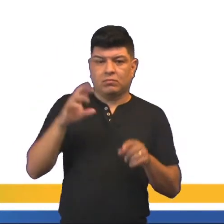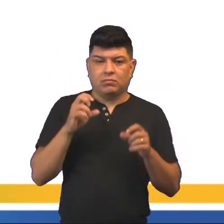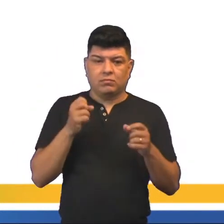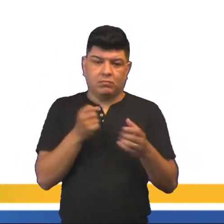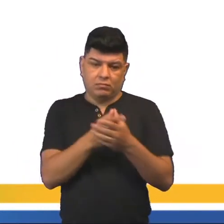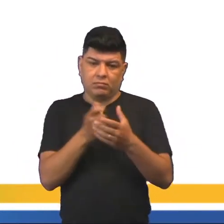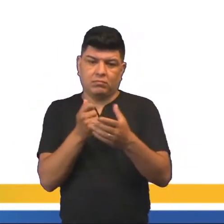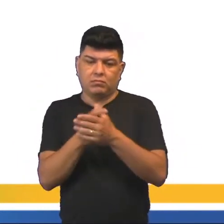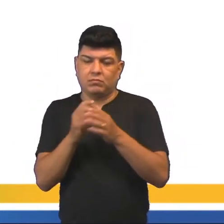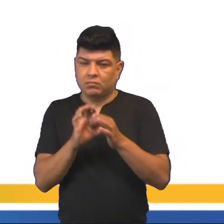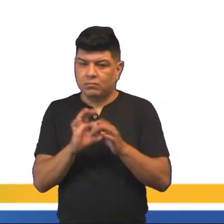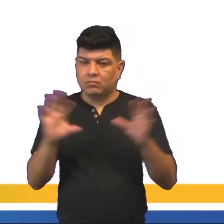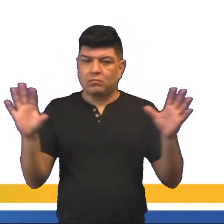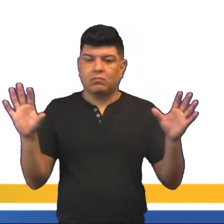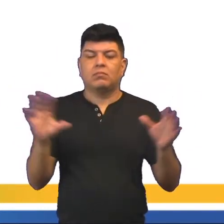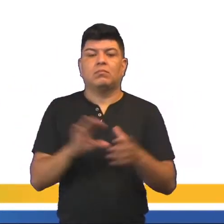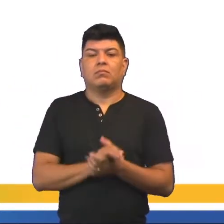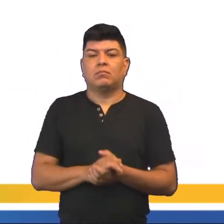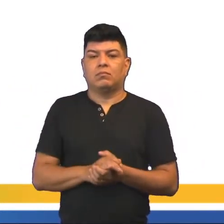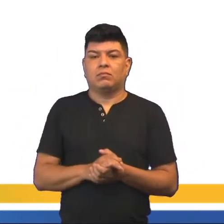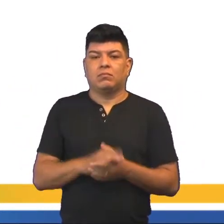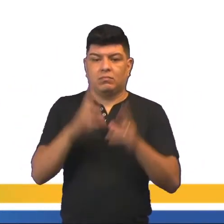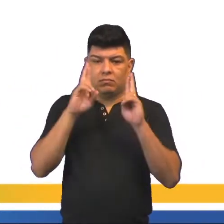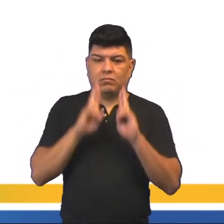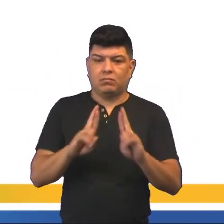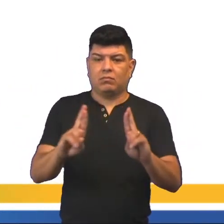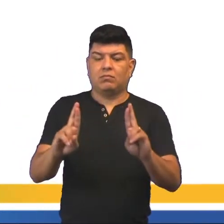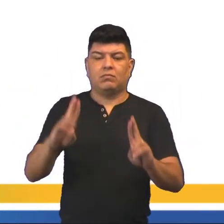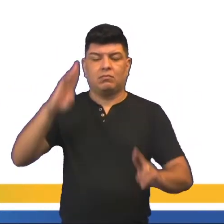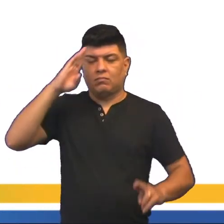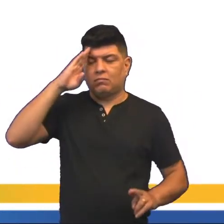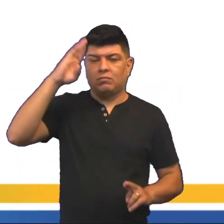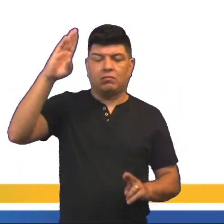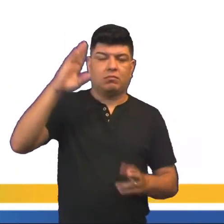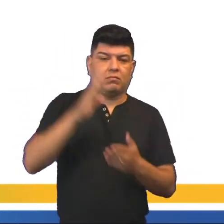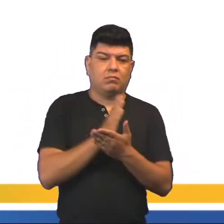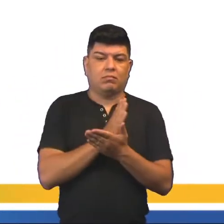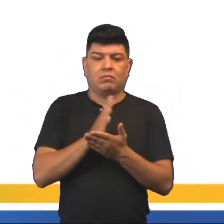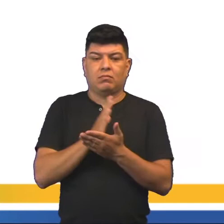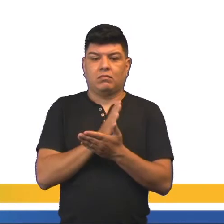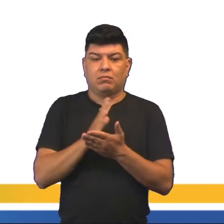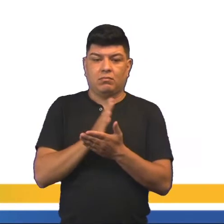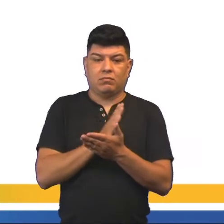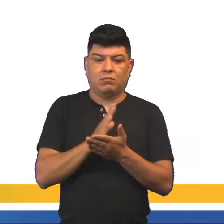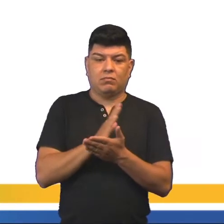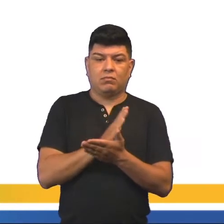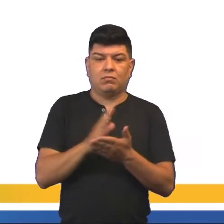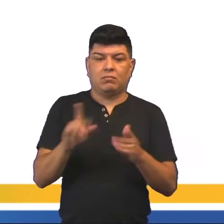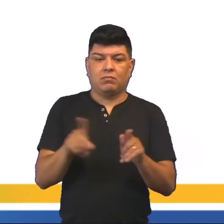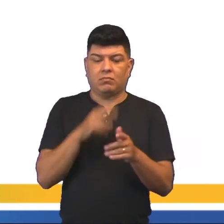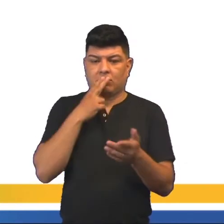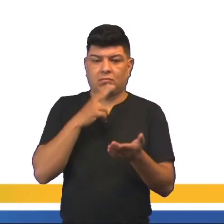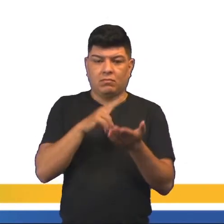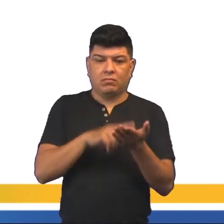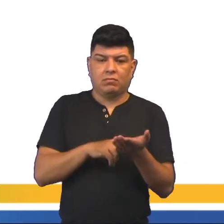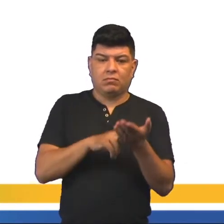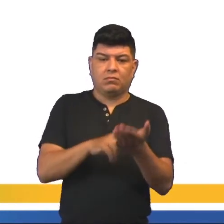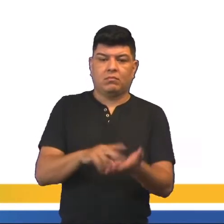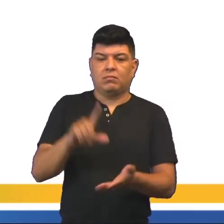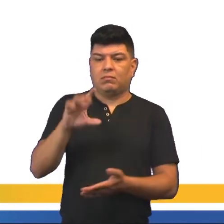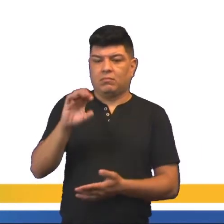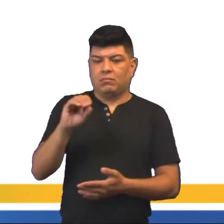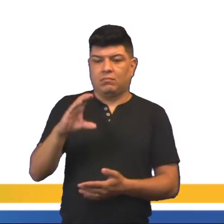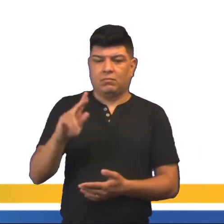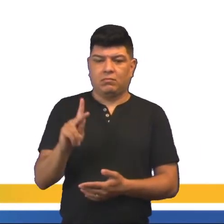comércio. A tolerância é fundamental. A gente tem aí algumas obras do Locke, as cartas sobre a tolerância,